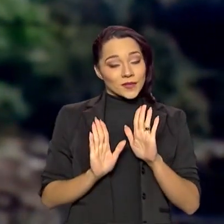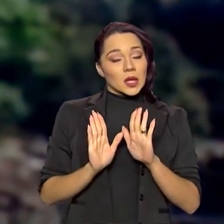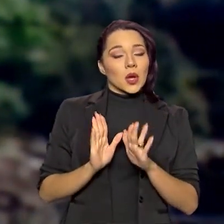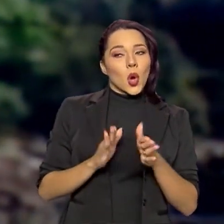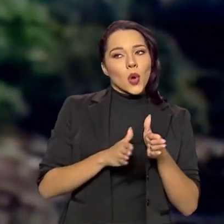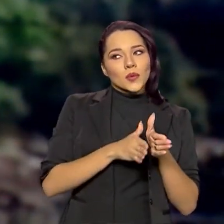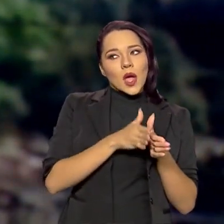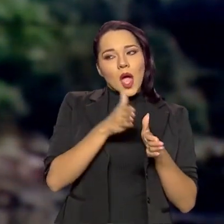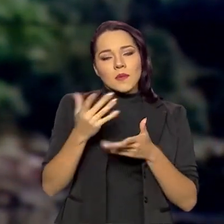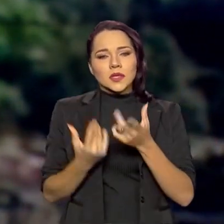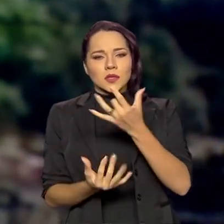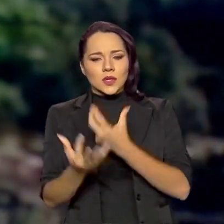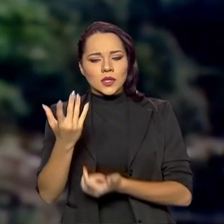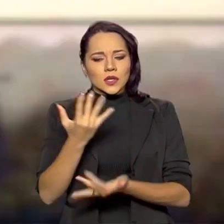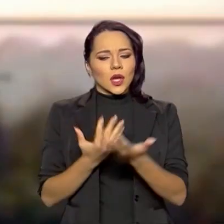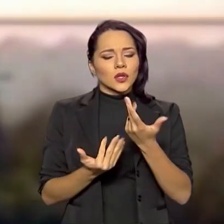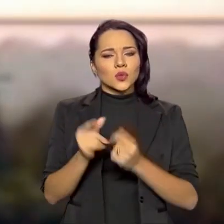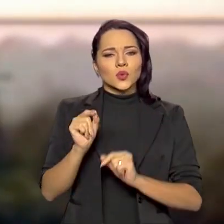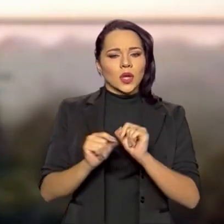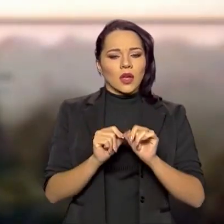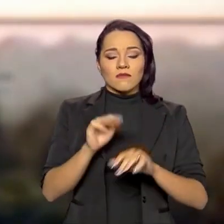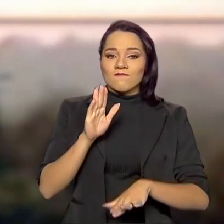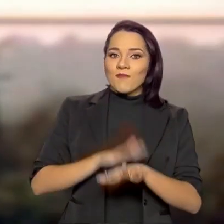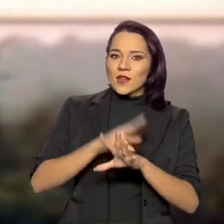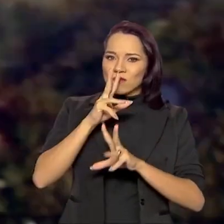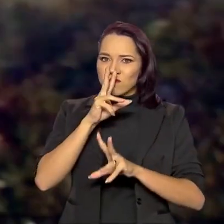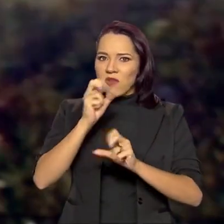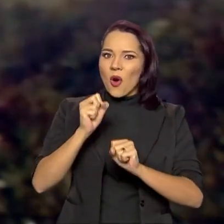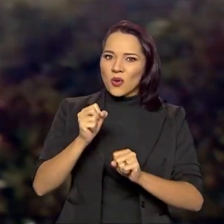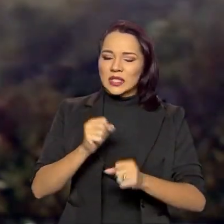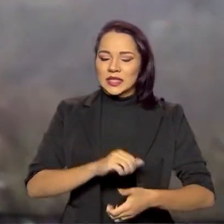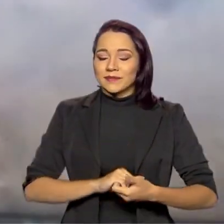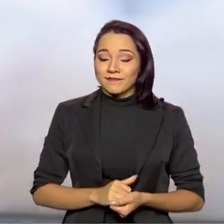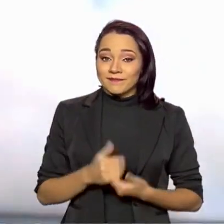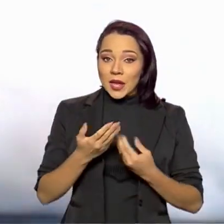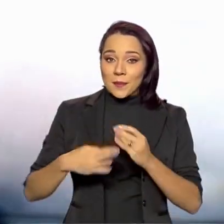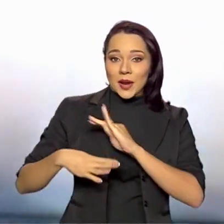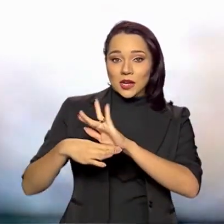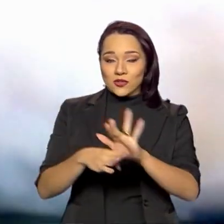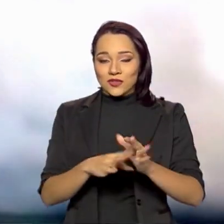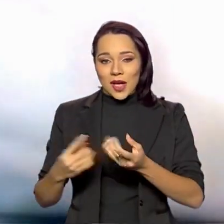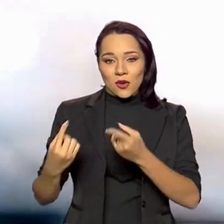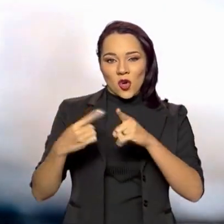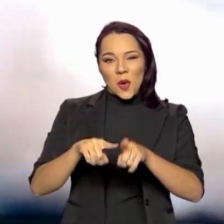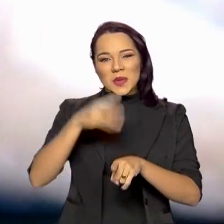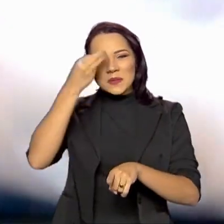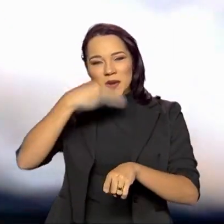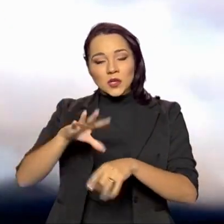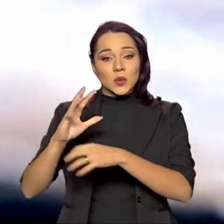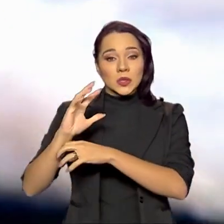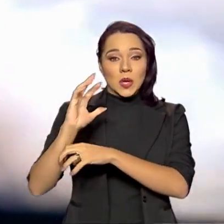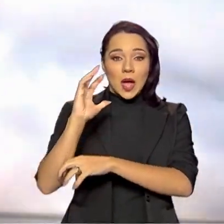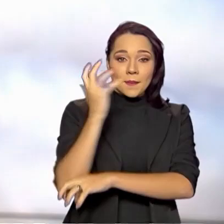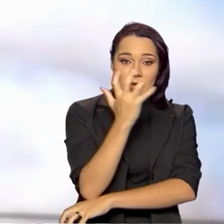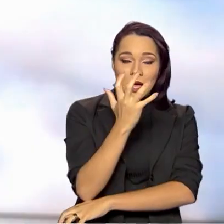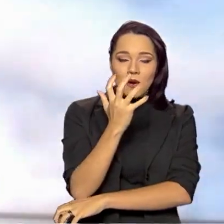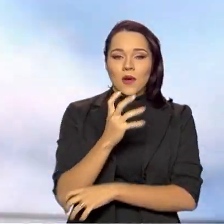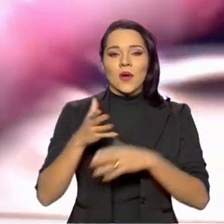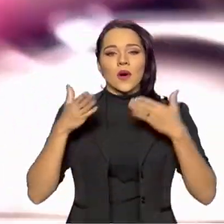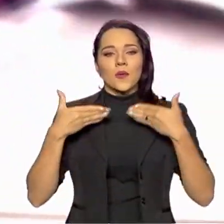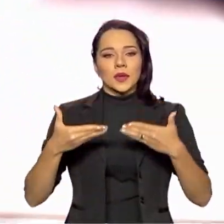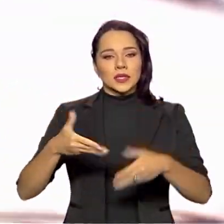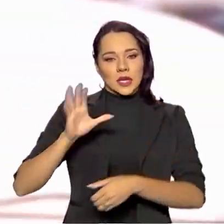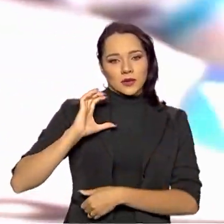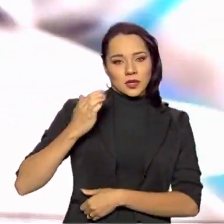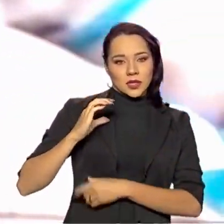tempo, esses incêndios acabaram se intensificando. E para ajudar a combater os desastres ambientais, o Ministério